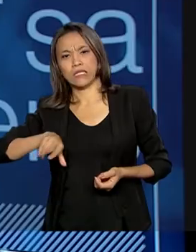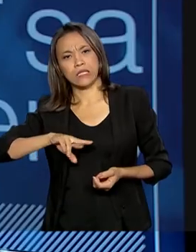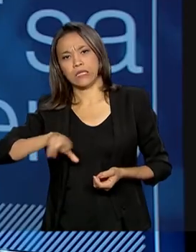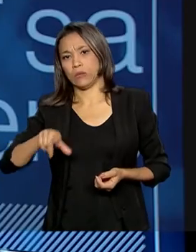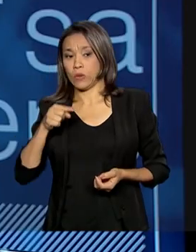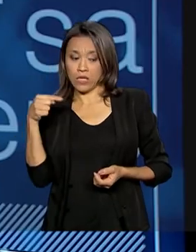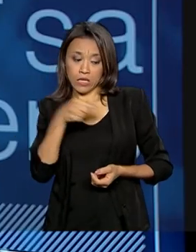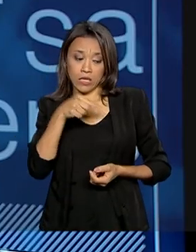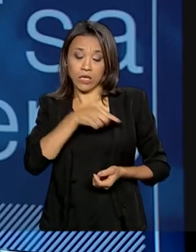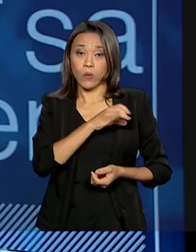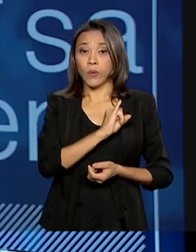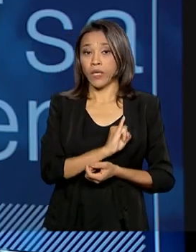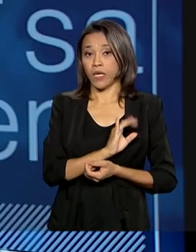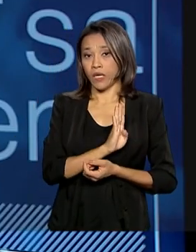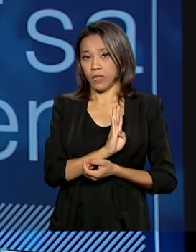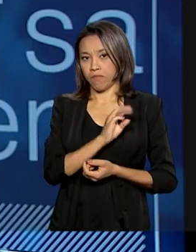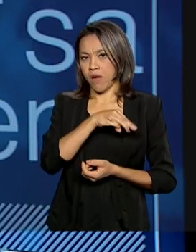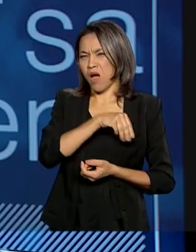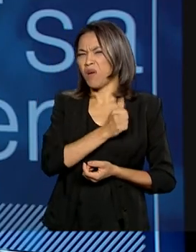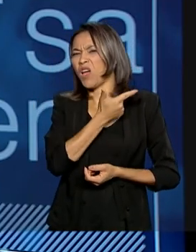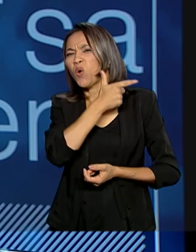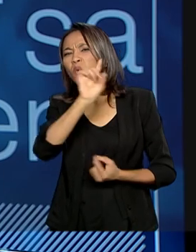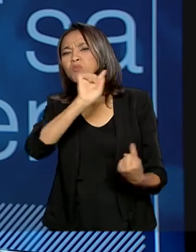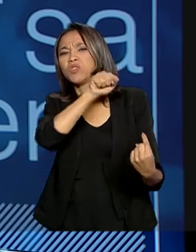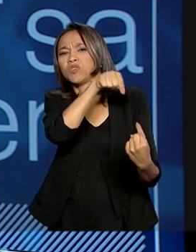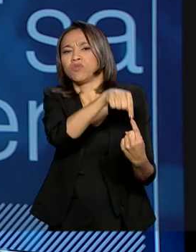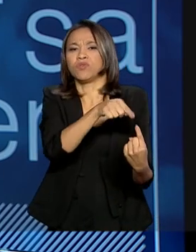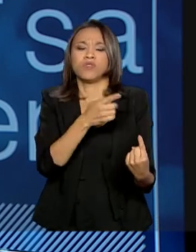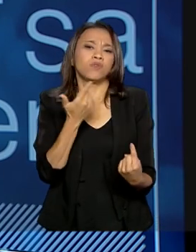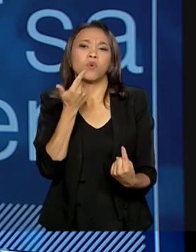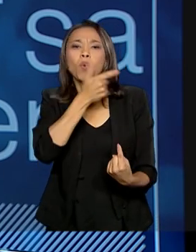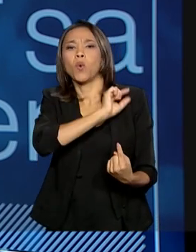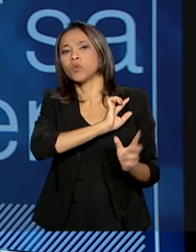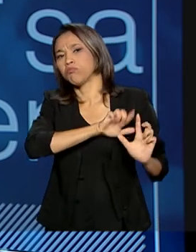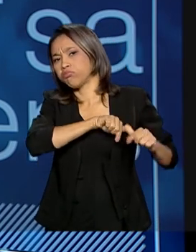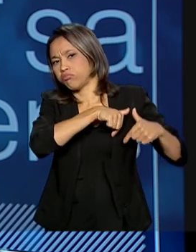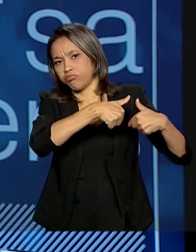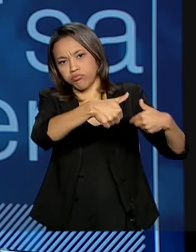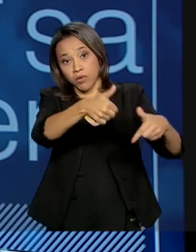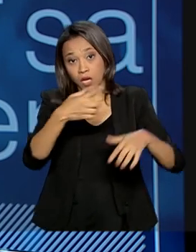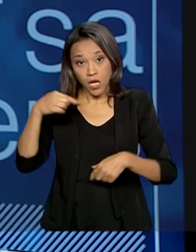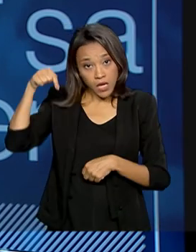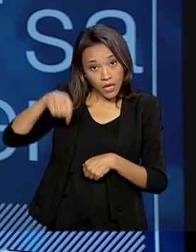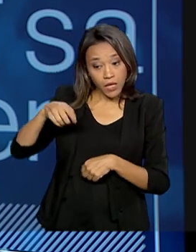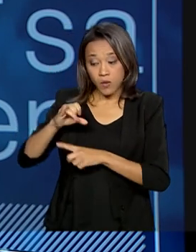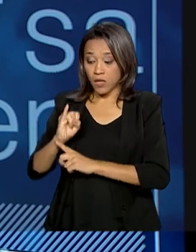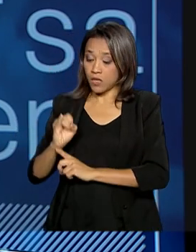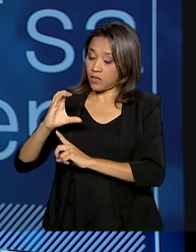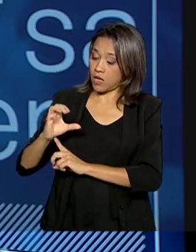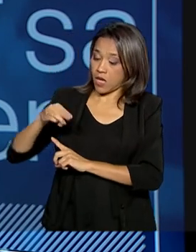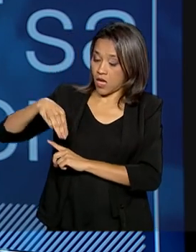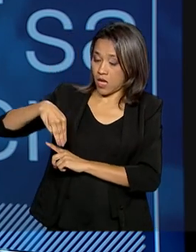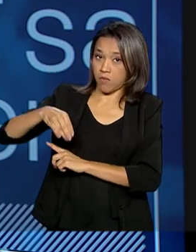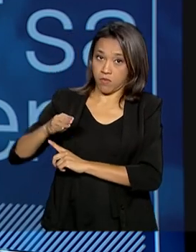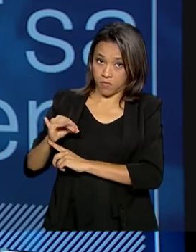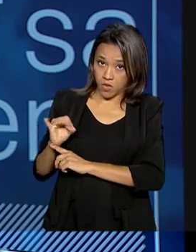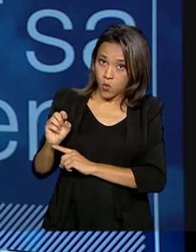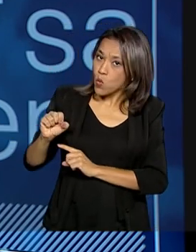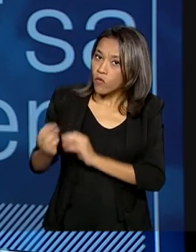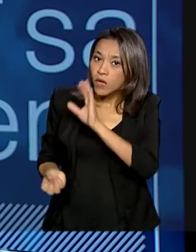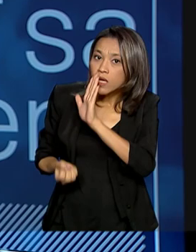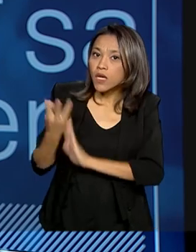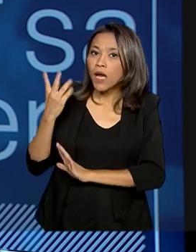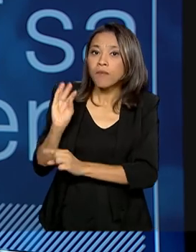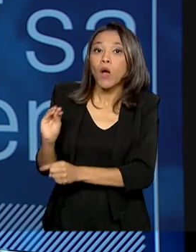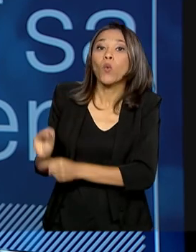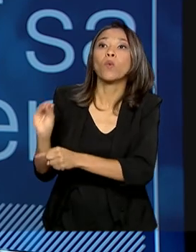finalidade, tem um outro objetivo. Uma outra vertente. Tem outra vertente e o nosso Instituto, ele foi criado para preservação da